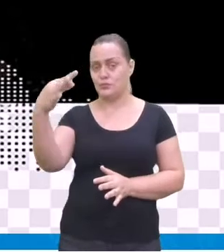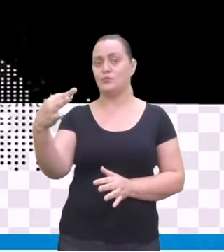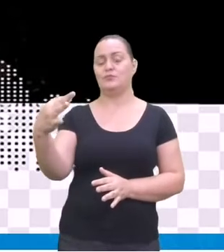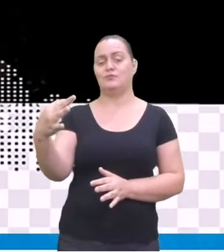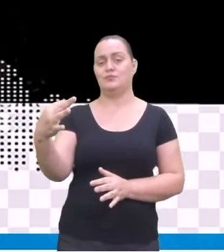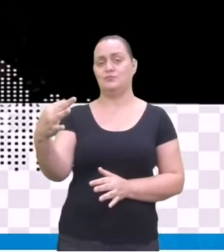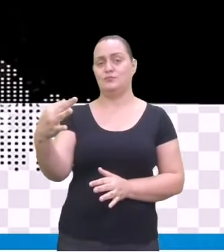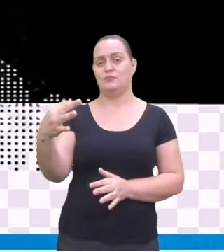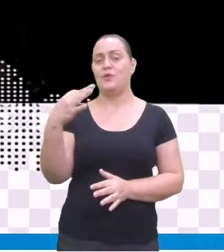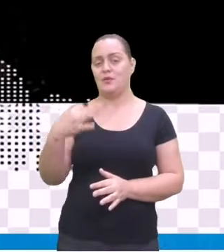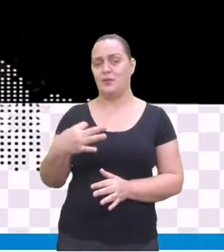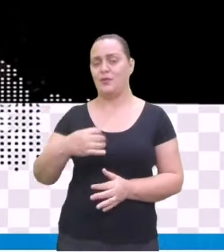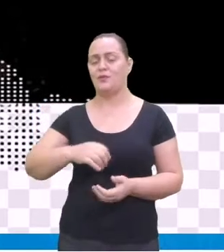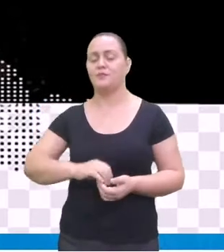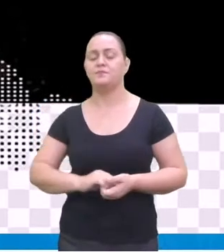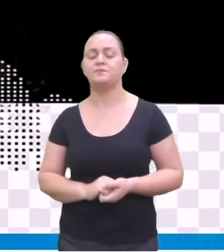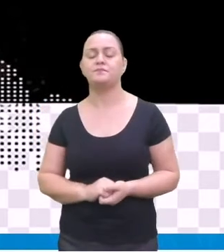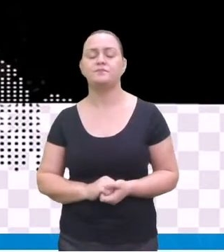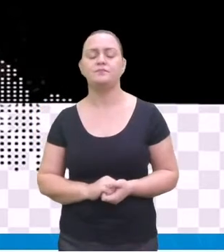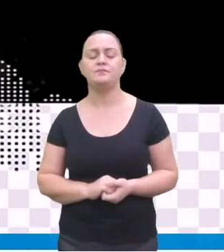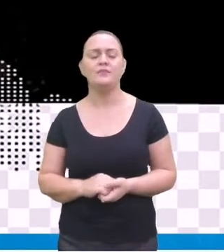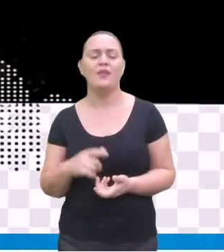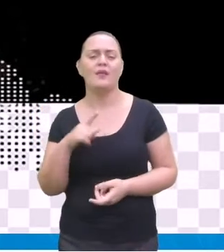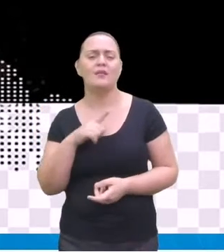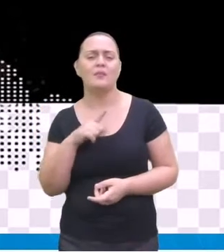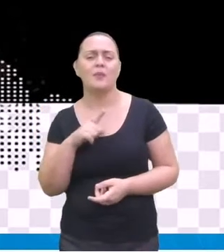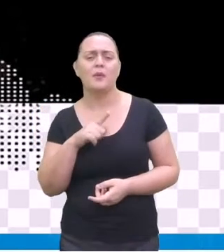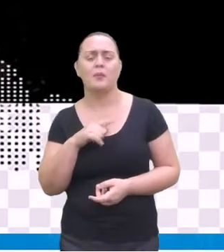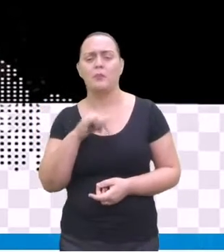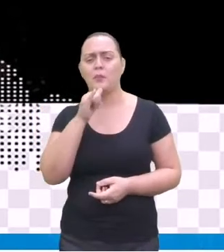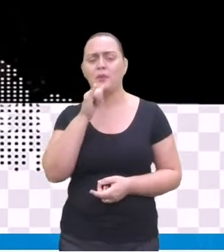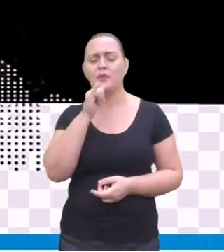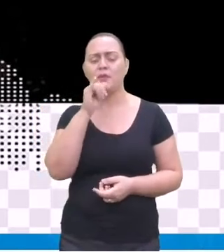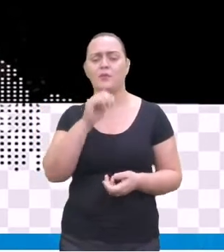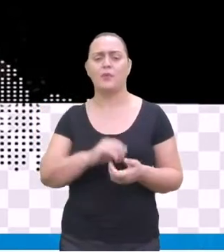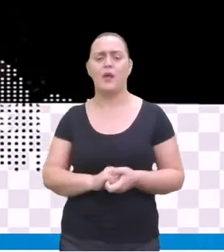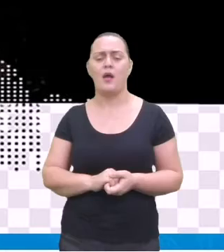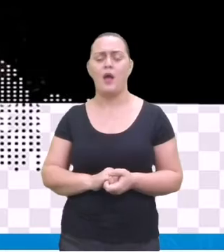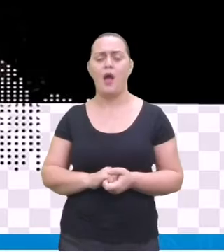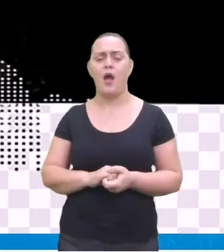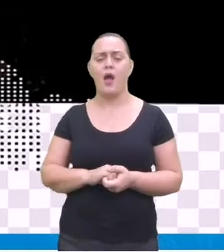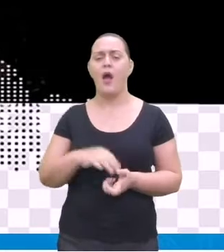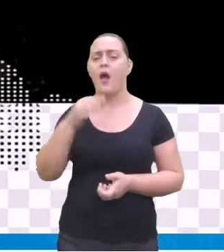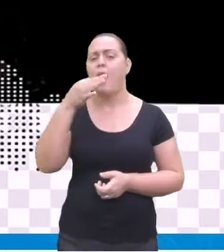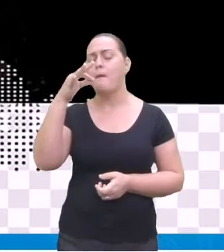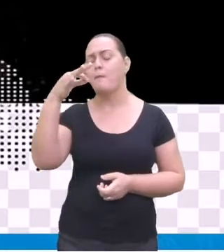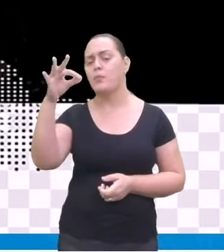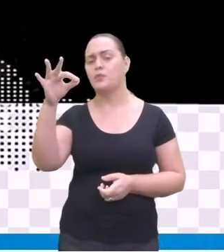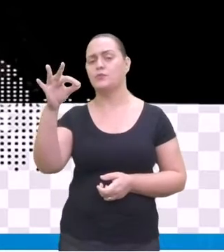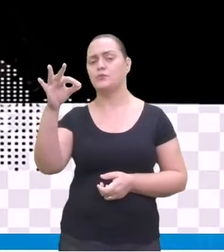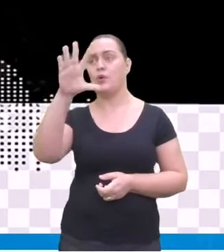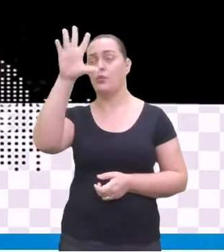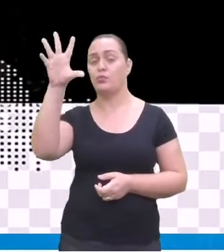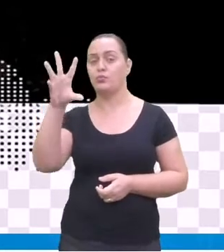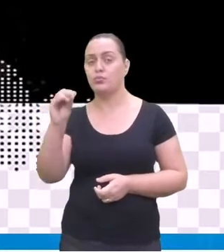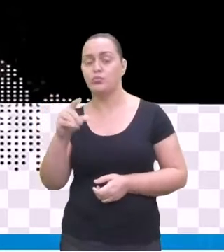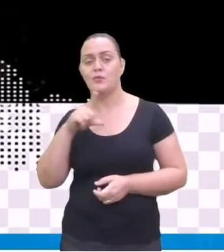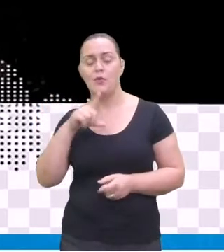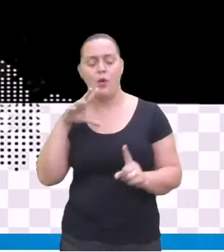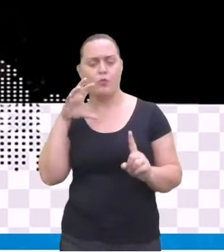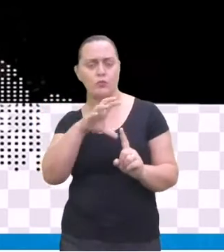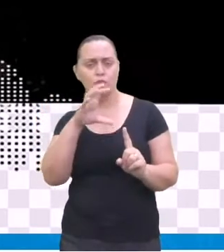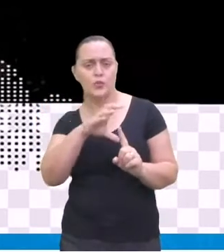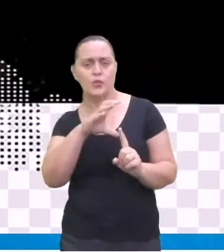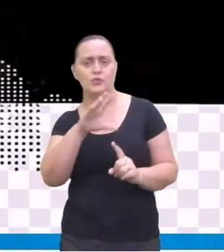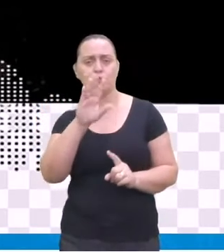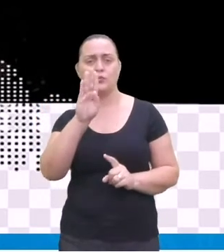negra americana, com a influência do blue, né? Tem influência do blue. Há o crescimento da